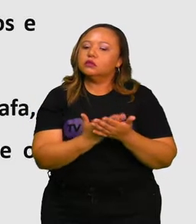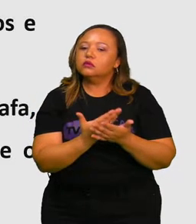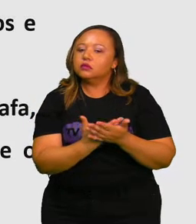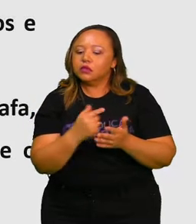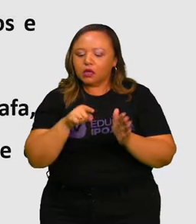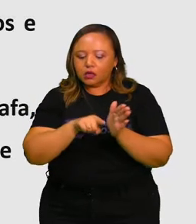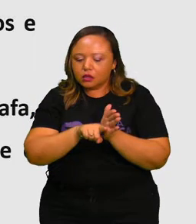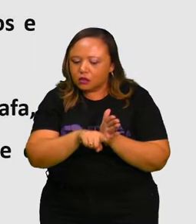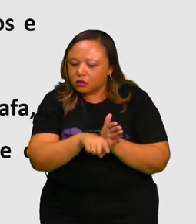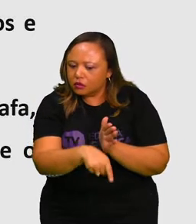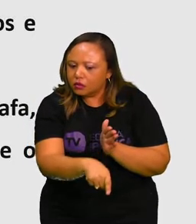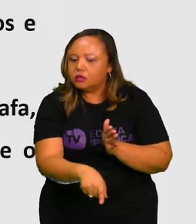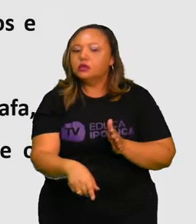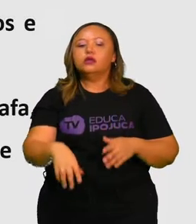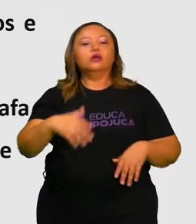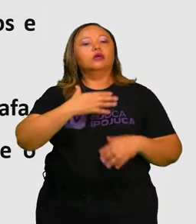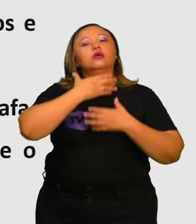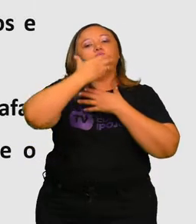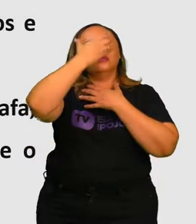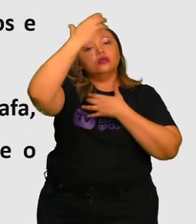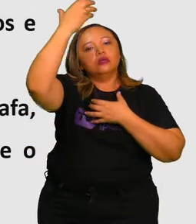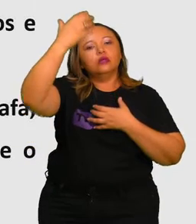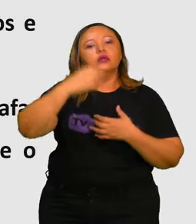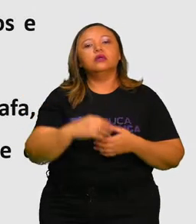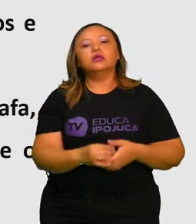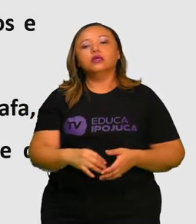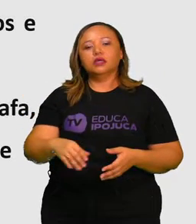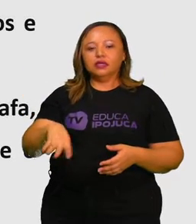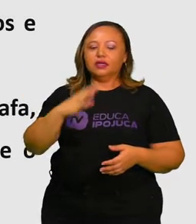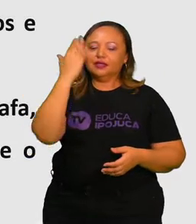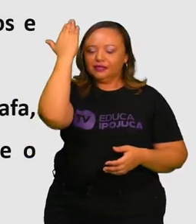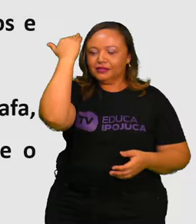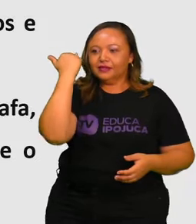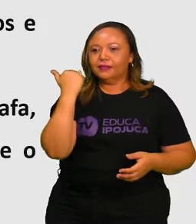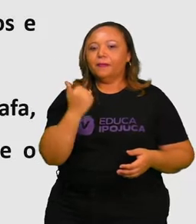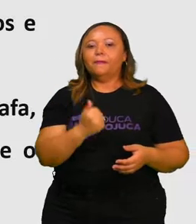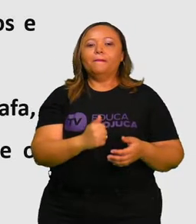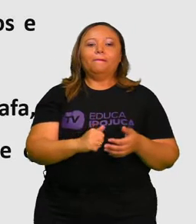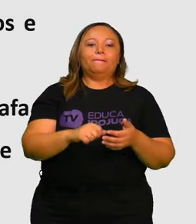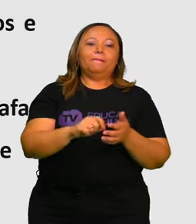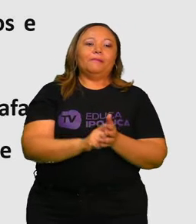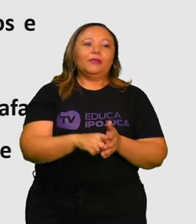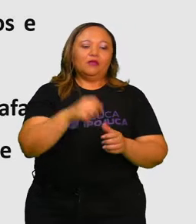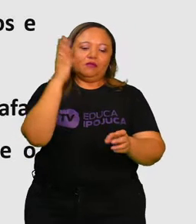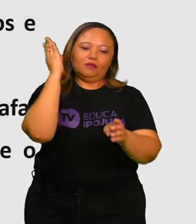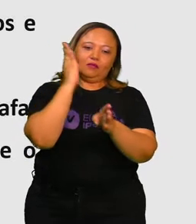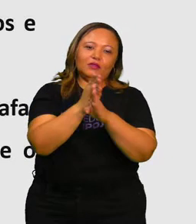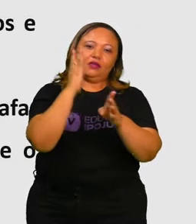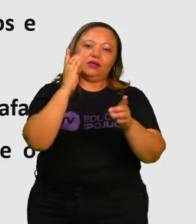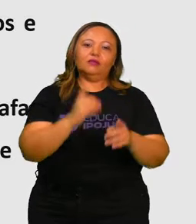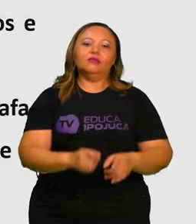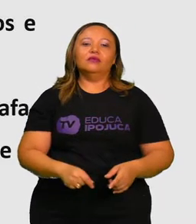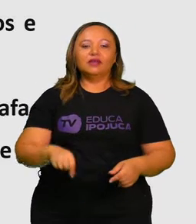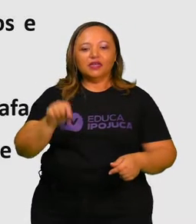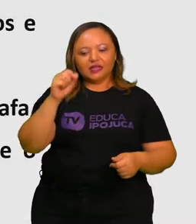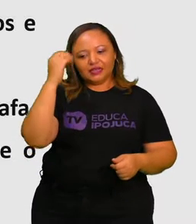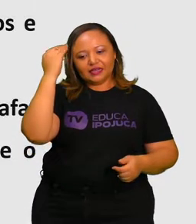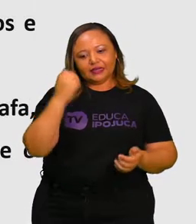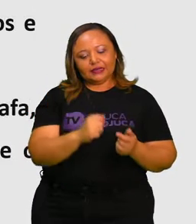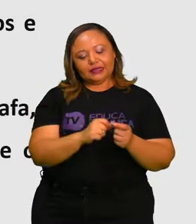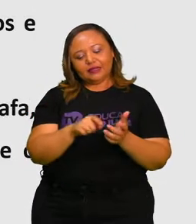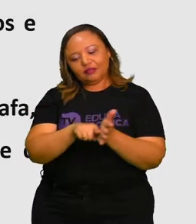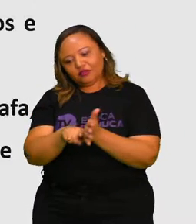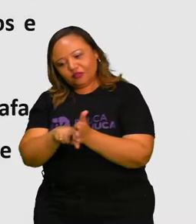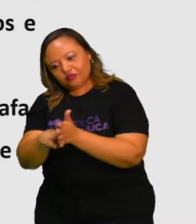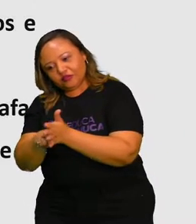a fundo a evolução das espécies, sendo hoje muito conhecidos e respeitados. Cada cientista tinha sua teoria